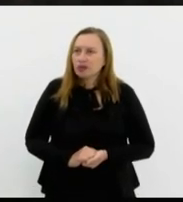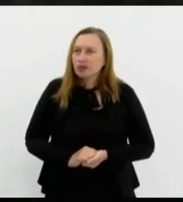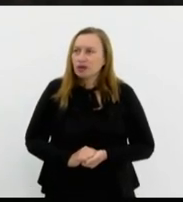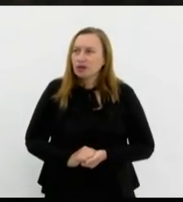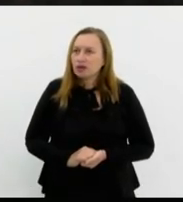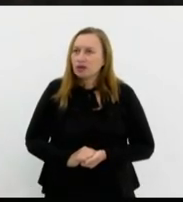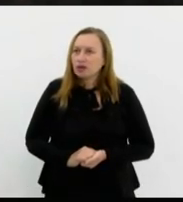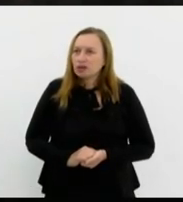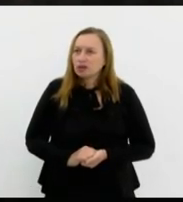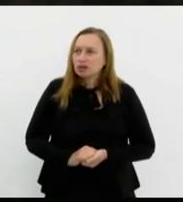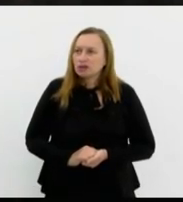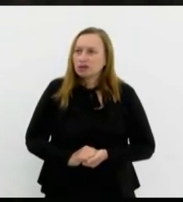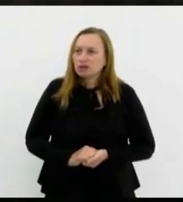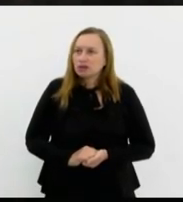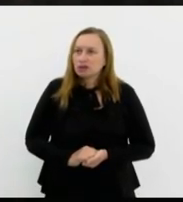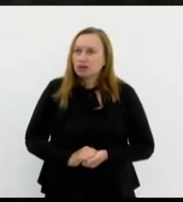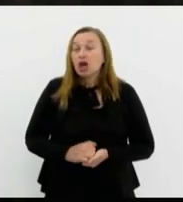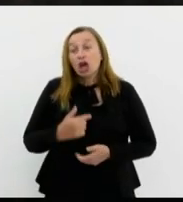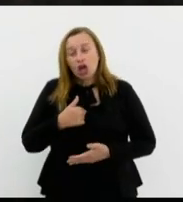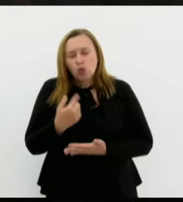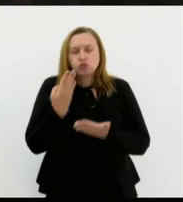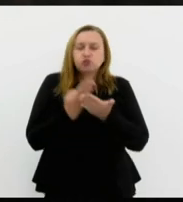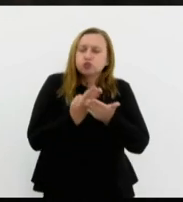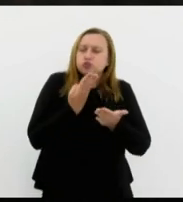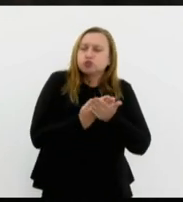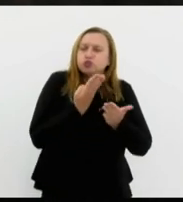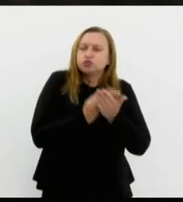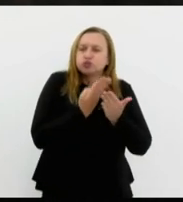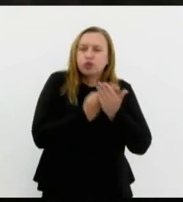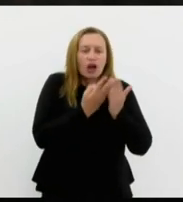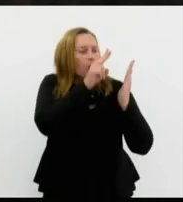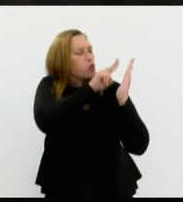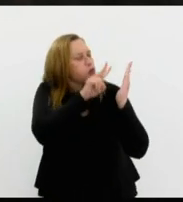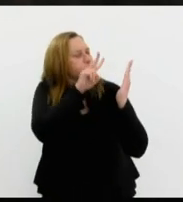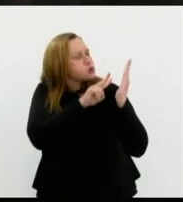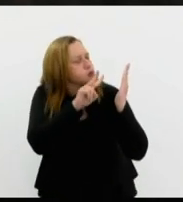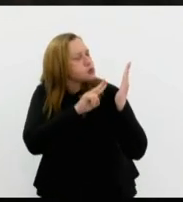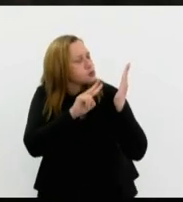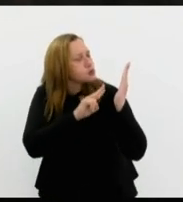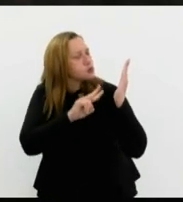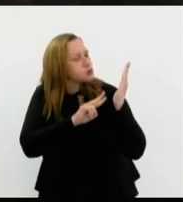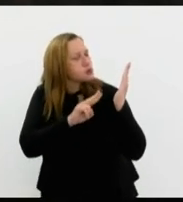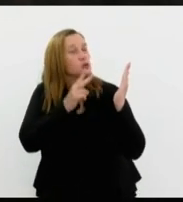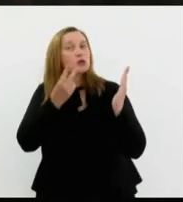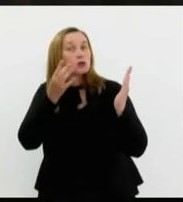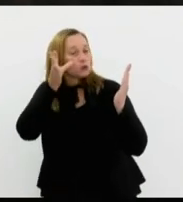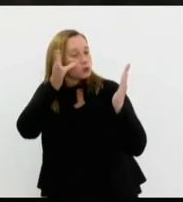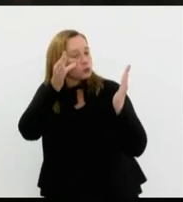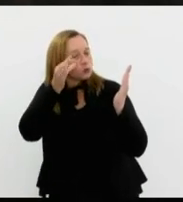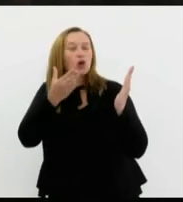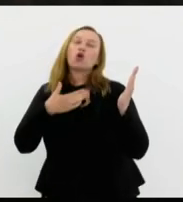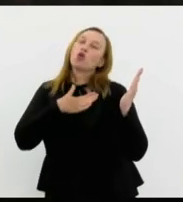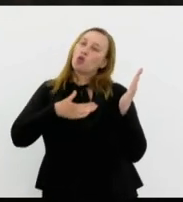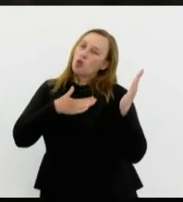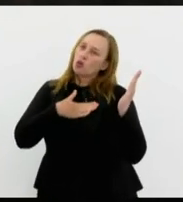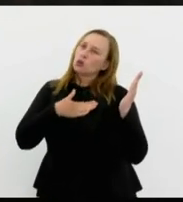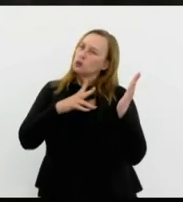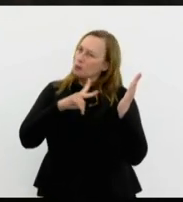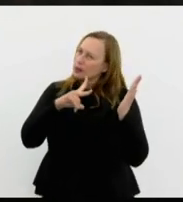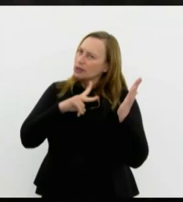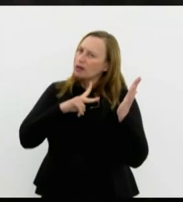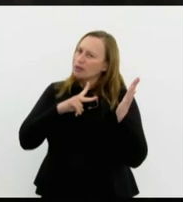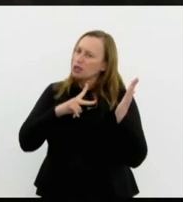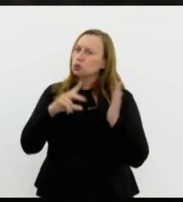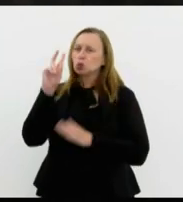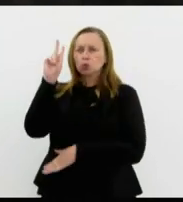eu acabei estudando um pouco lendo um pouco mais até por interesse né eu gosto particularmente de história